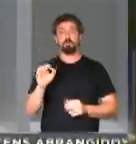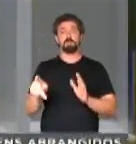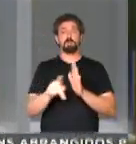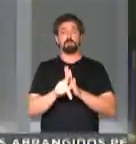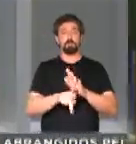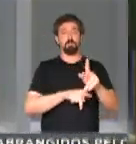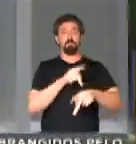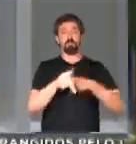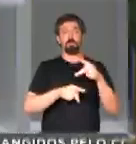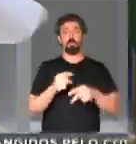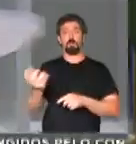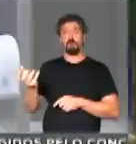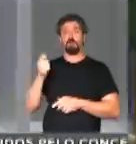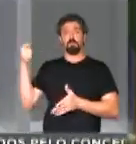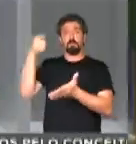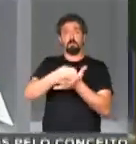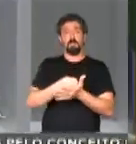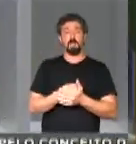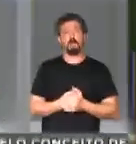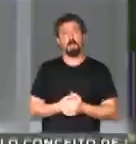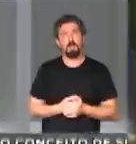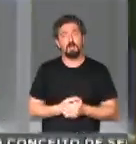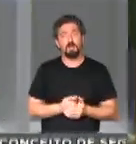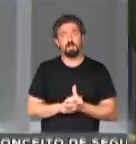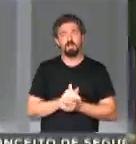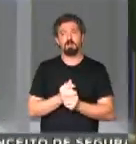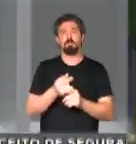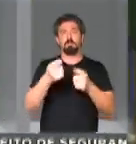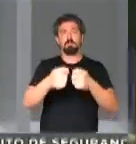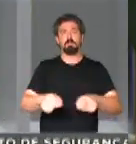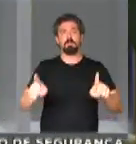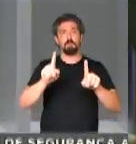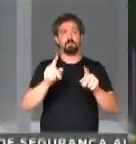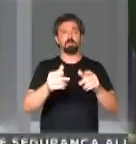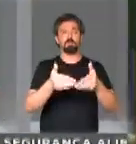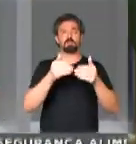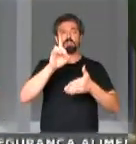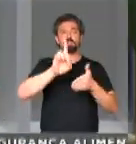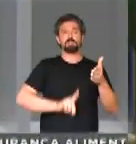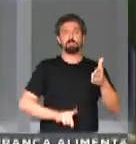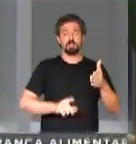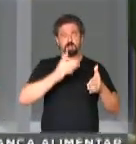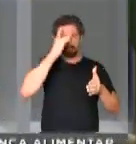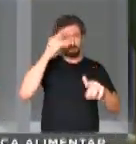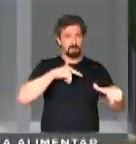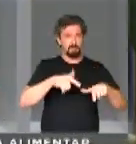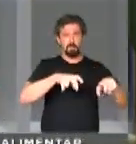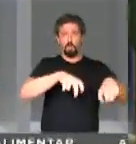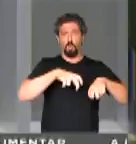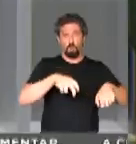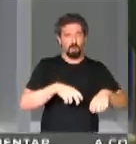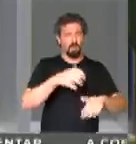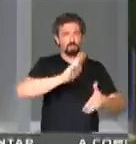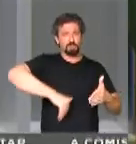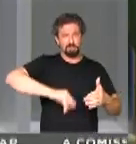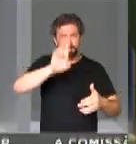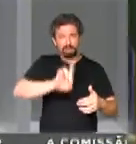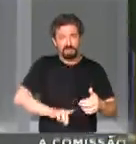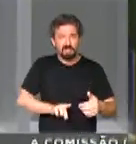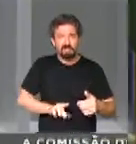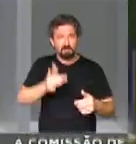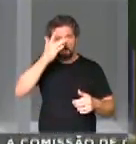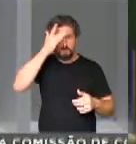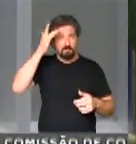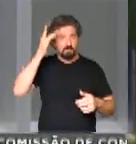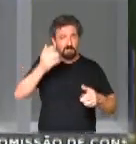da população que vai pagar essa conta. Não precisa tirar direito do trabalhador rural. Não precisa tirar